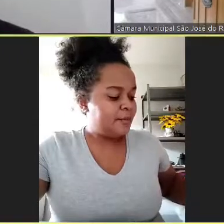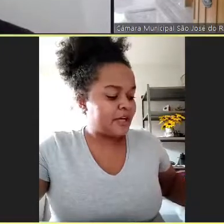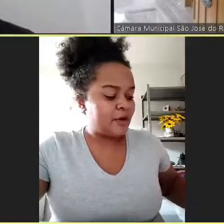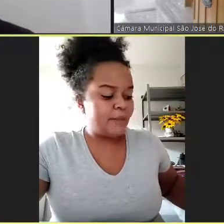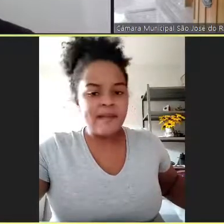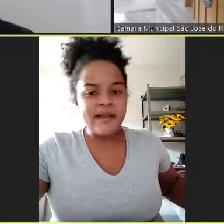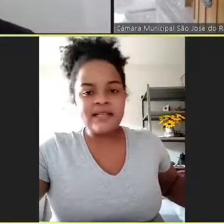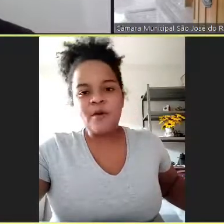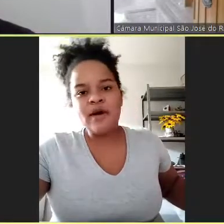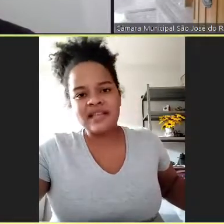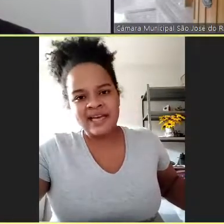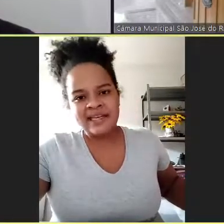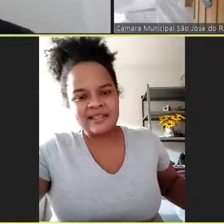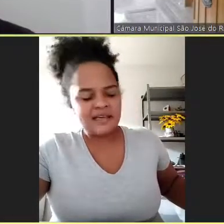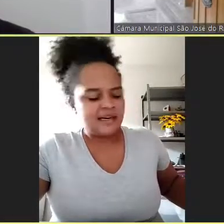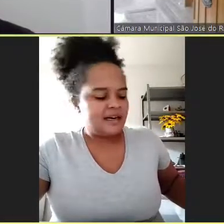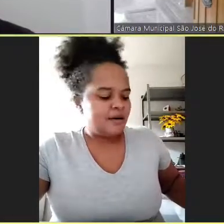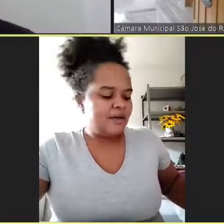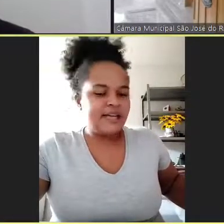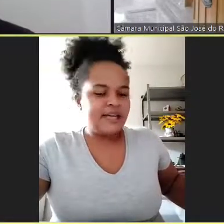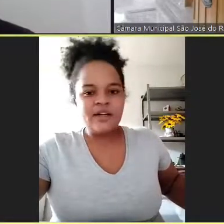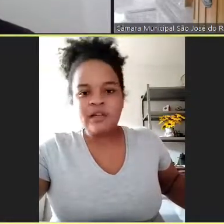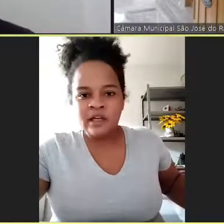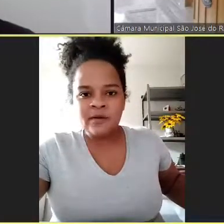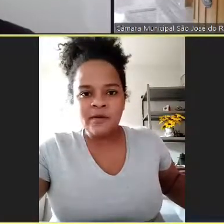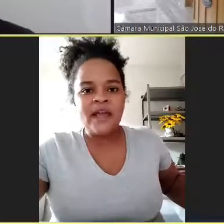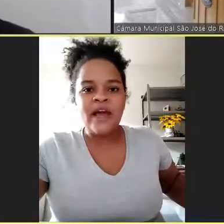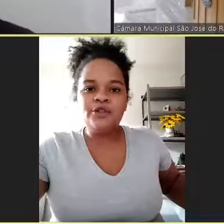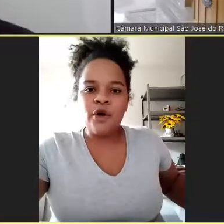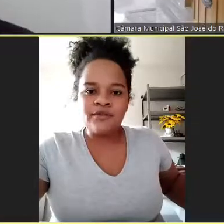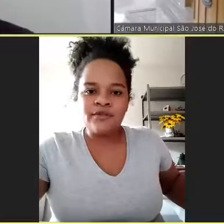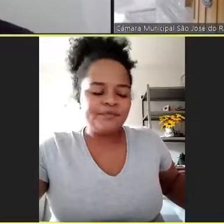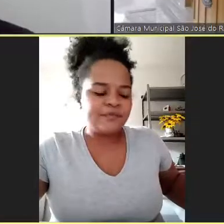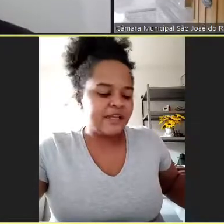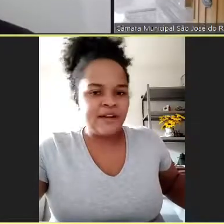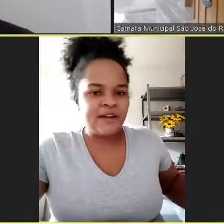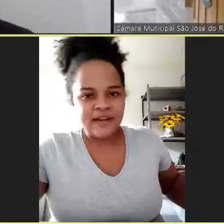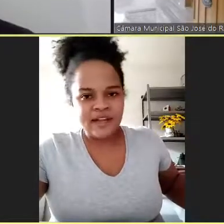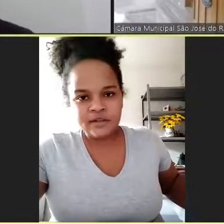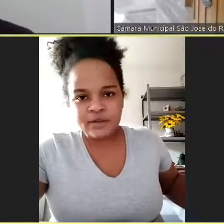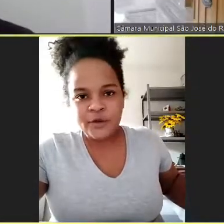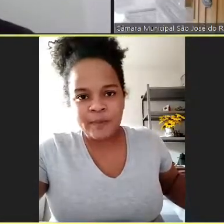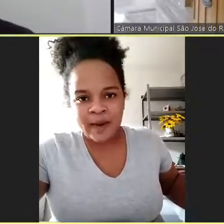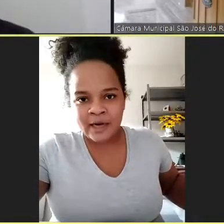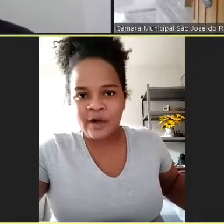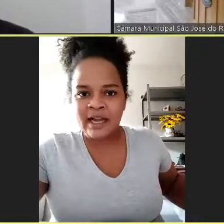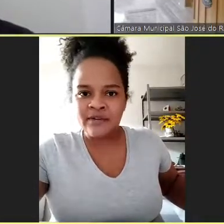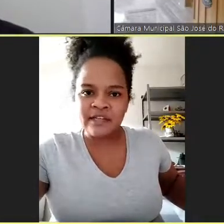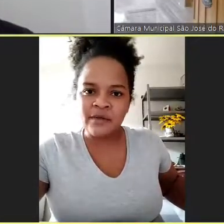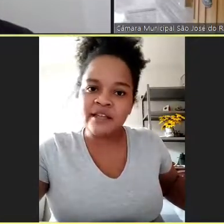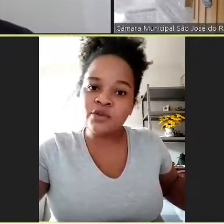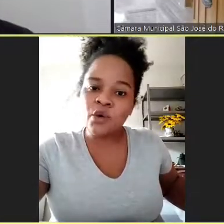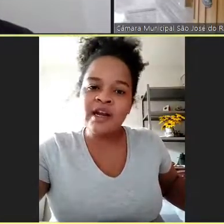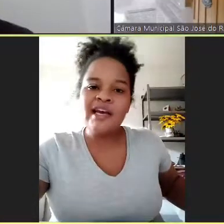Depois, eu quero parabenizar o Moisés, Moisés Herculano, é um jovem da periferia de São José do Rio Pardo, mora lá no